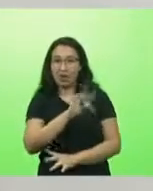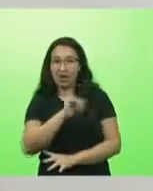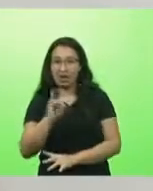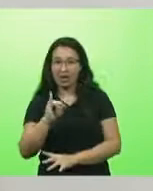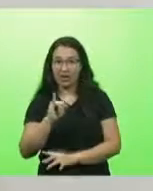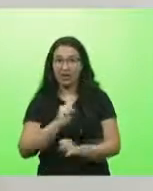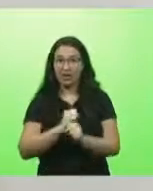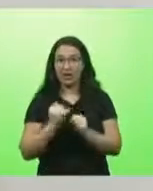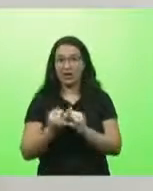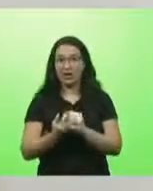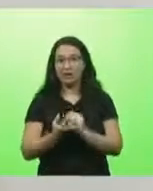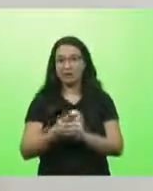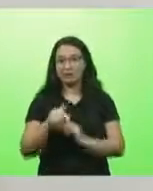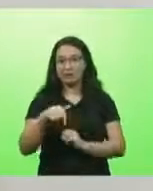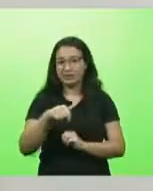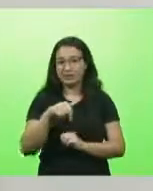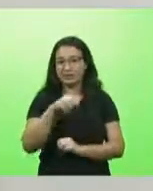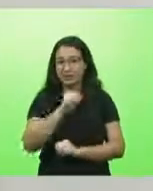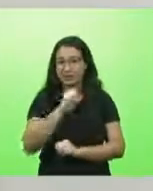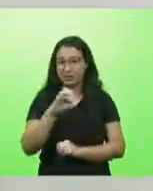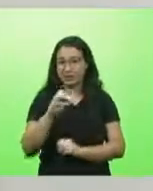Atualmente em Santa Catarina